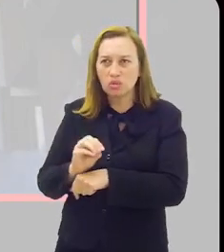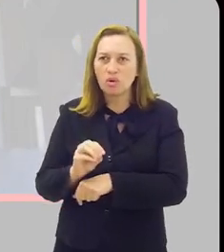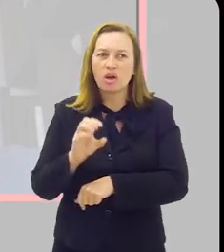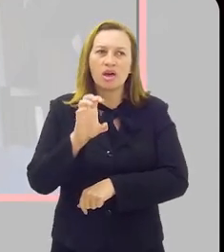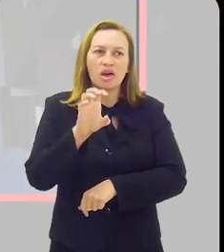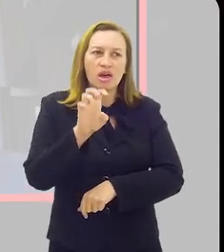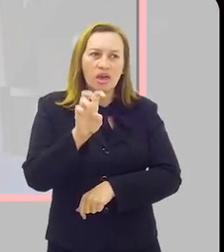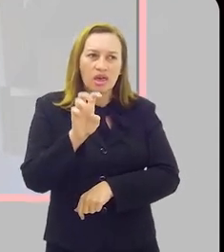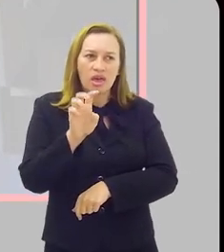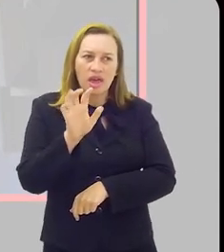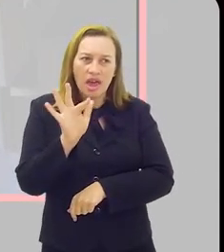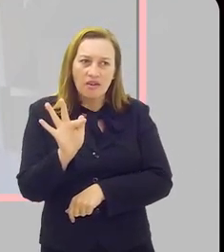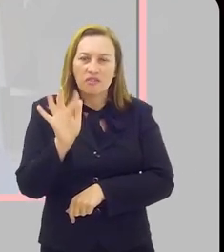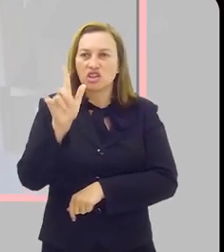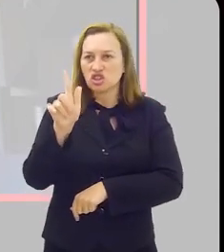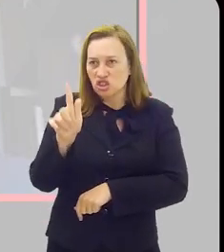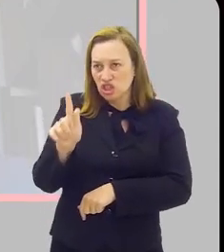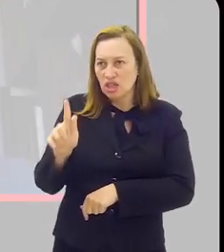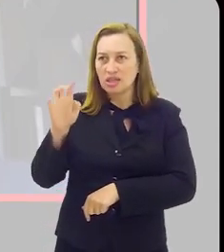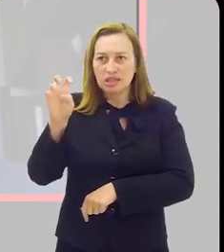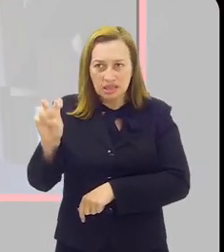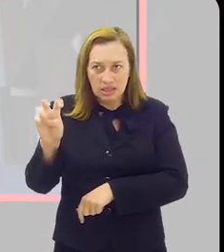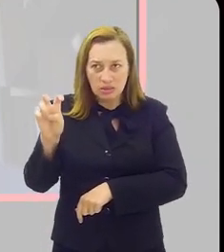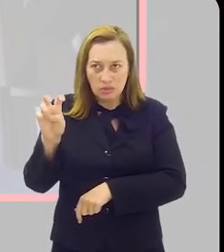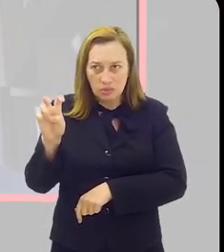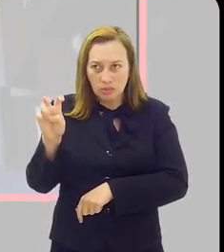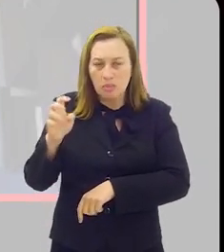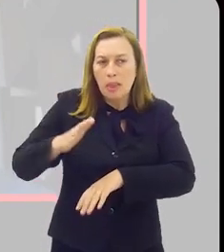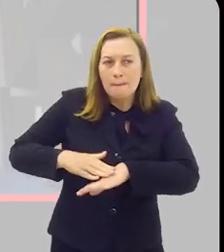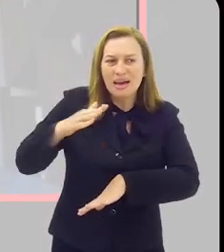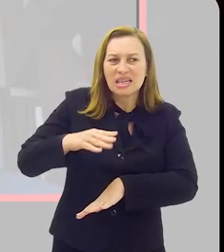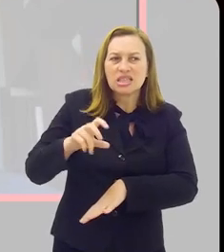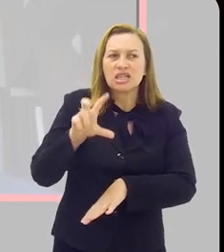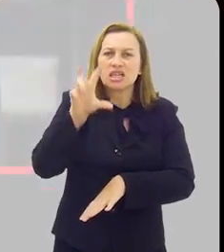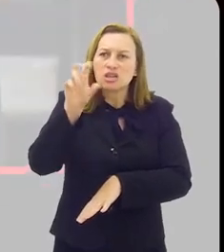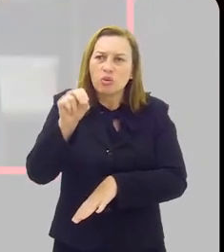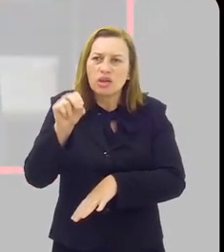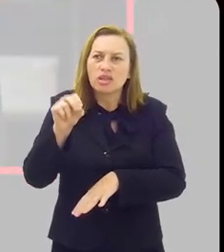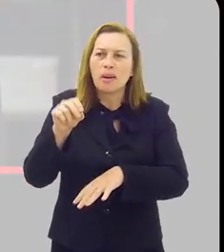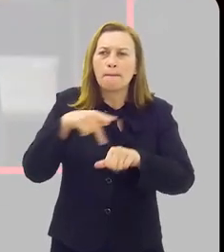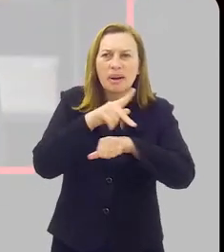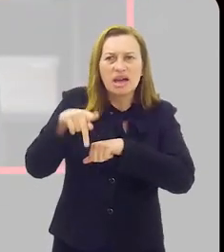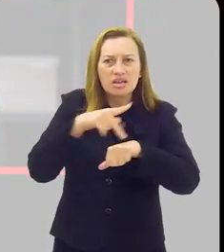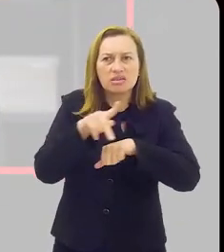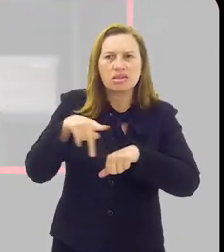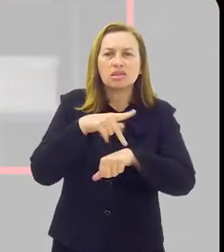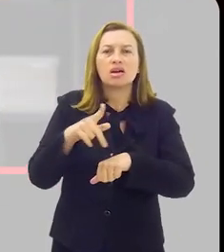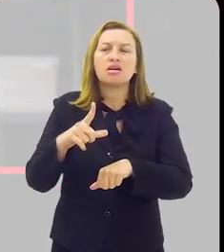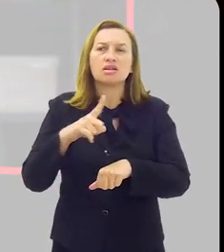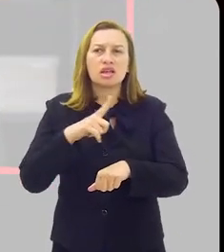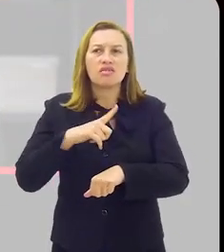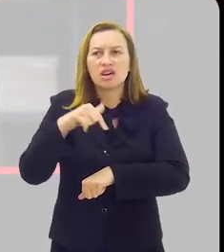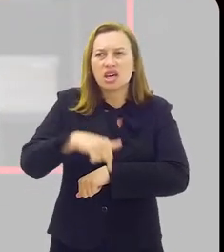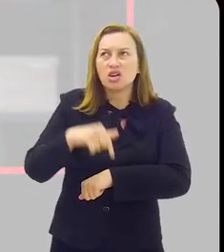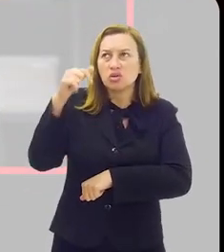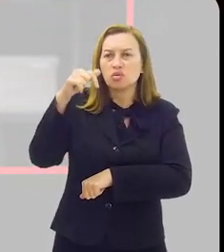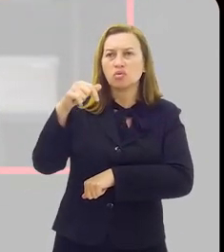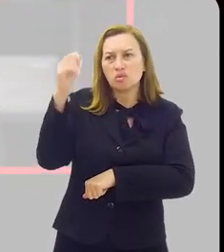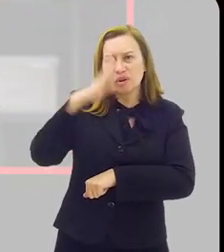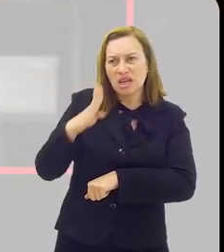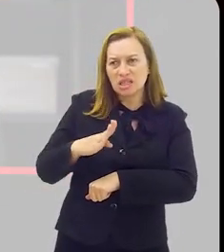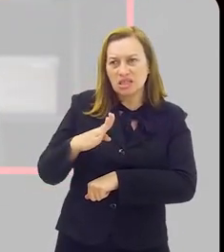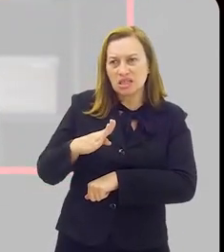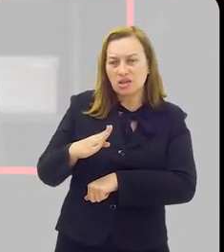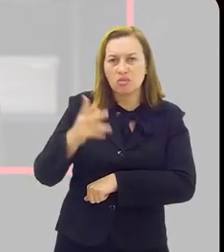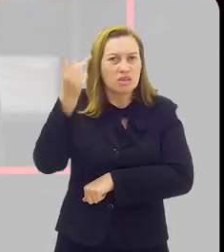EG5 do vírus Ômicron detectada em mais de 50 países, teve seu primeiro caso aqui no Brasil confirmado